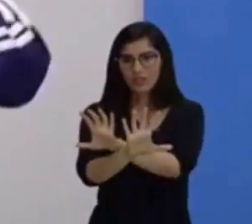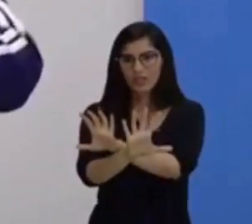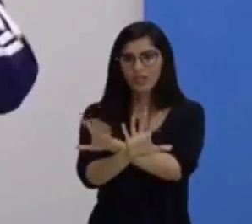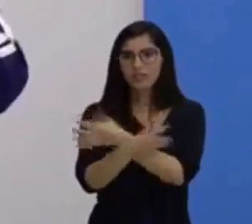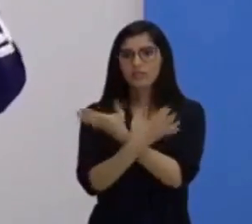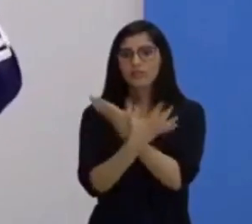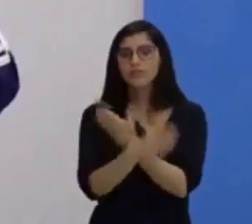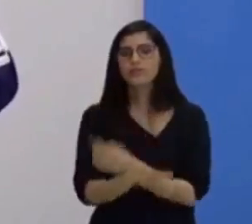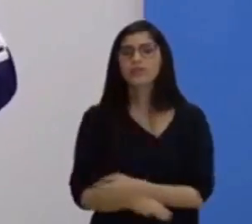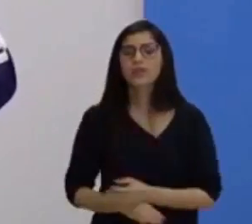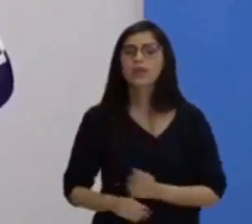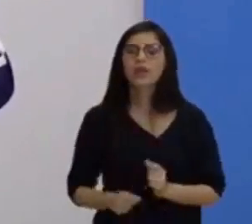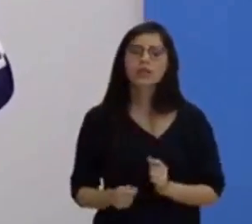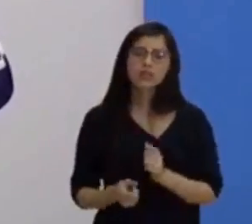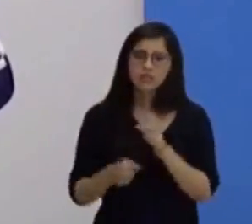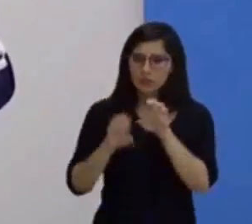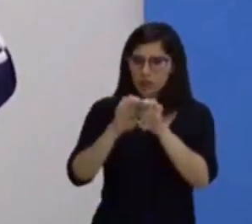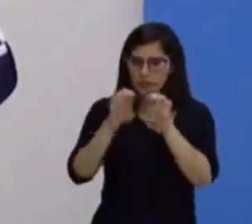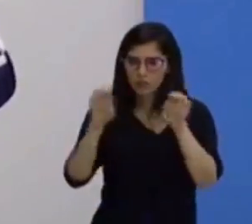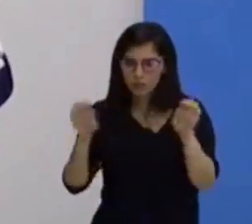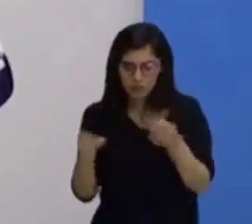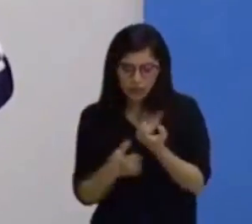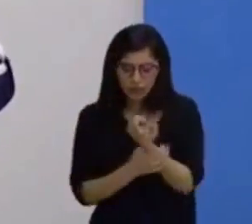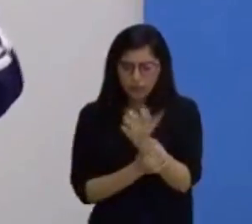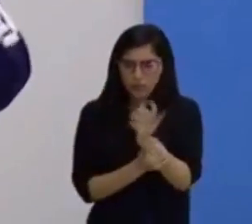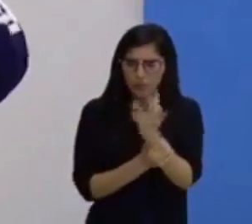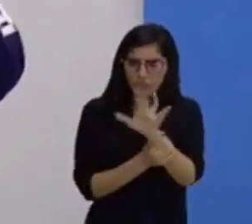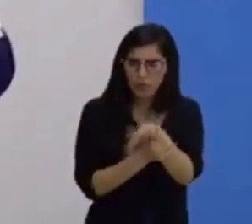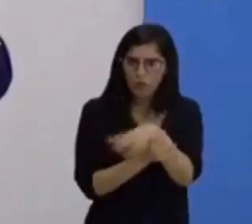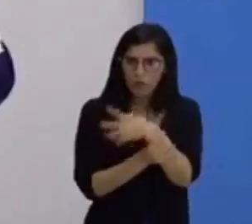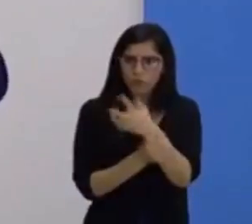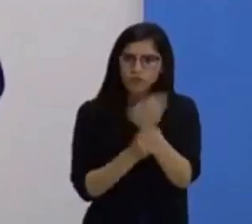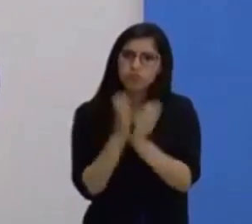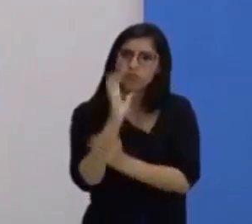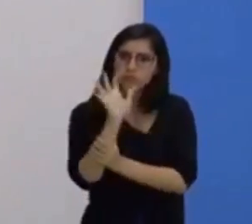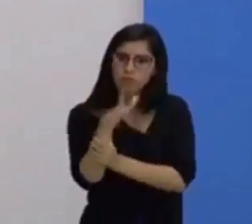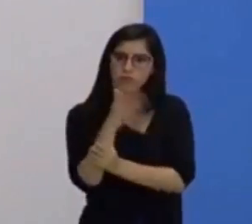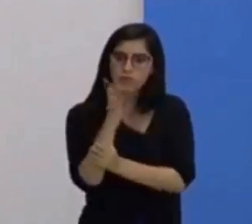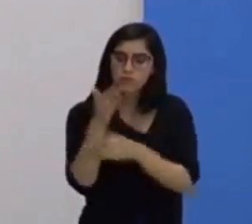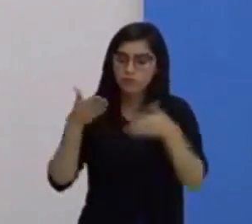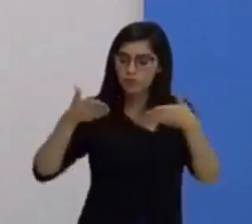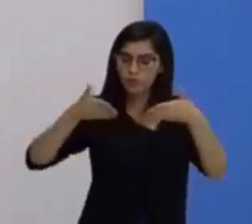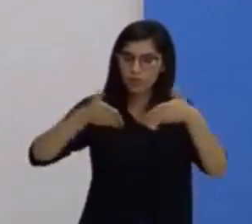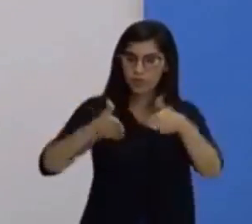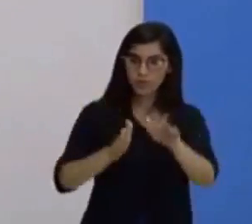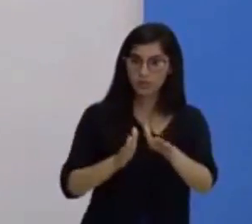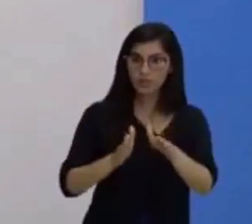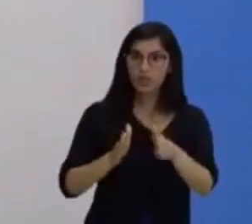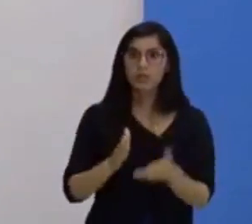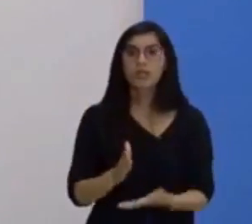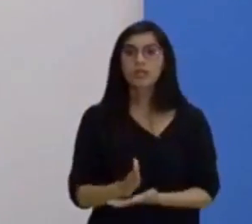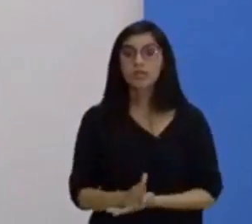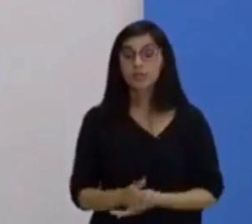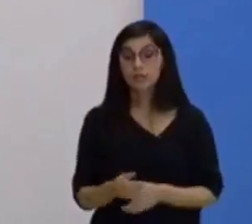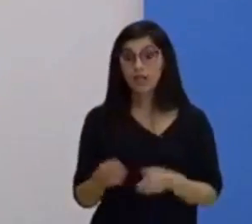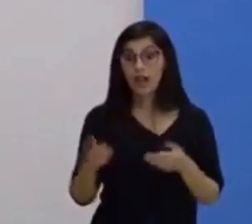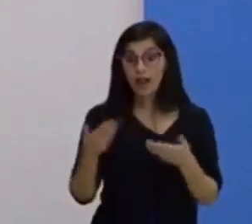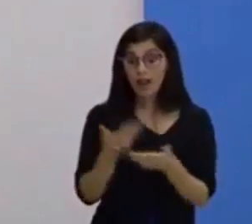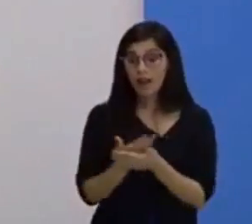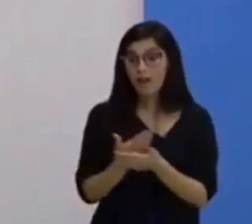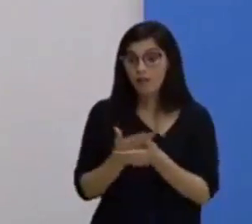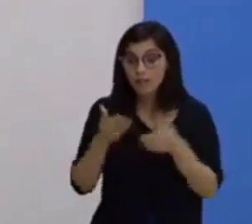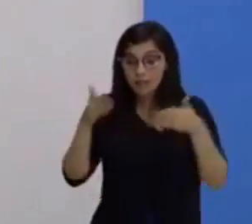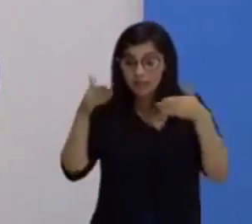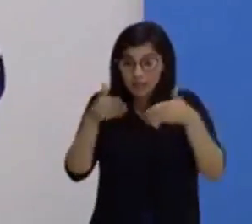esquelética, vem falando do osso, dos esqueletos. E aí nós já vamos antecipando que nós vamos ter aulas específicas